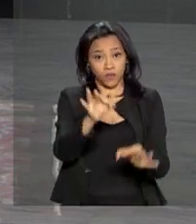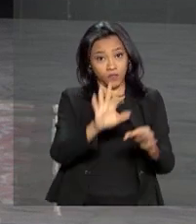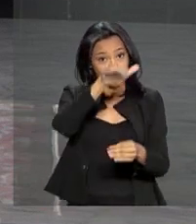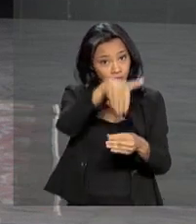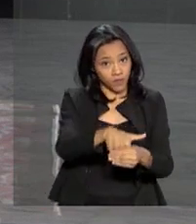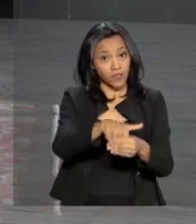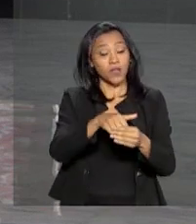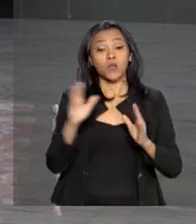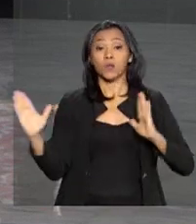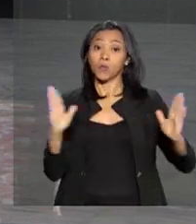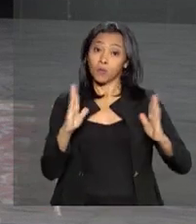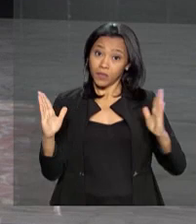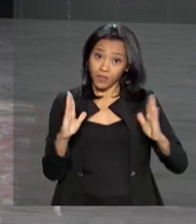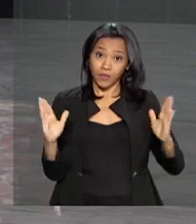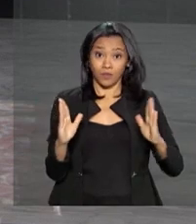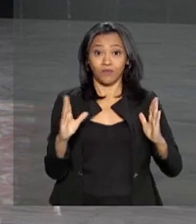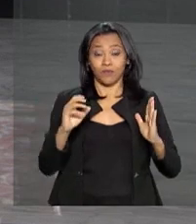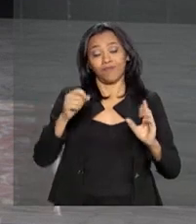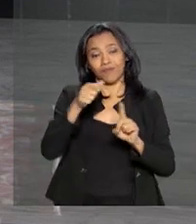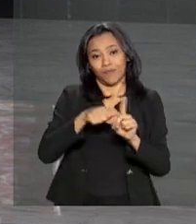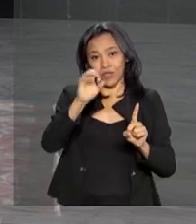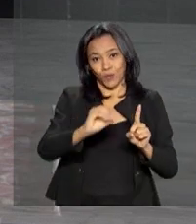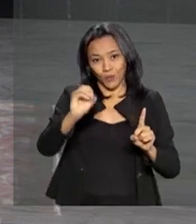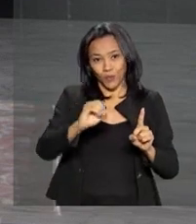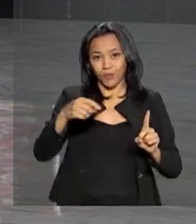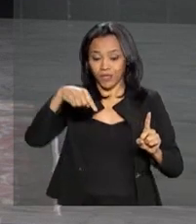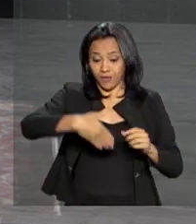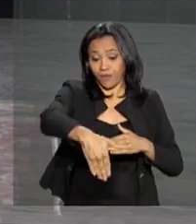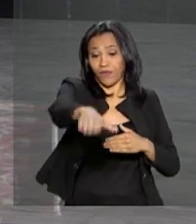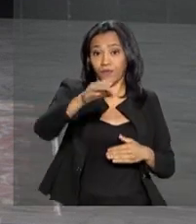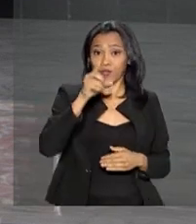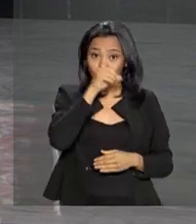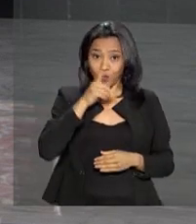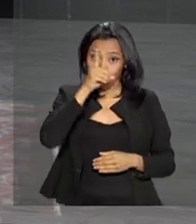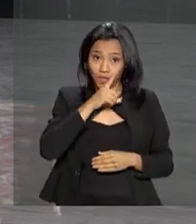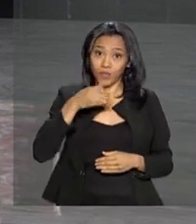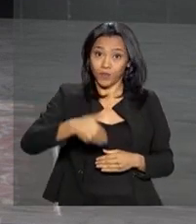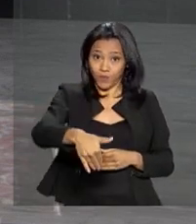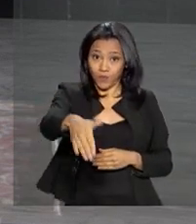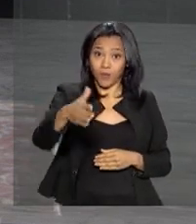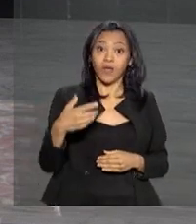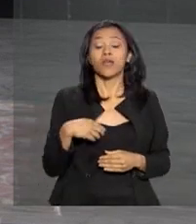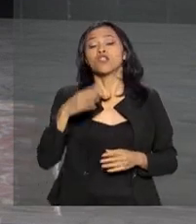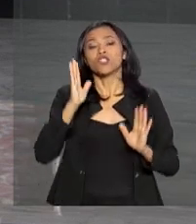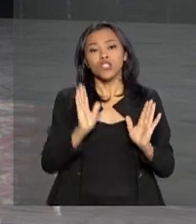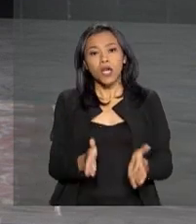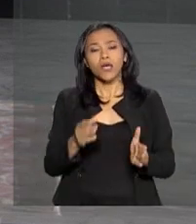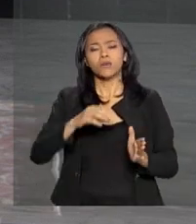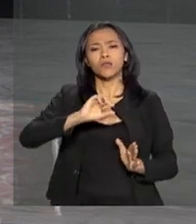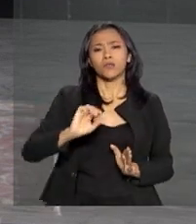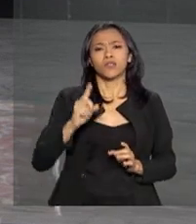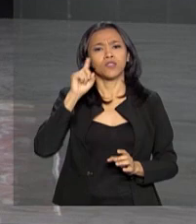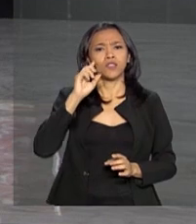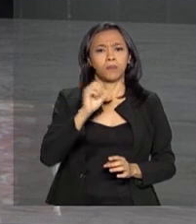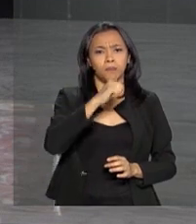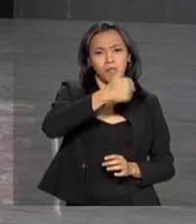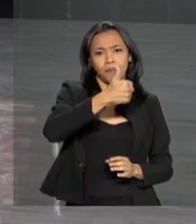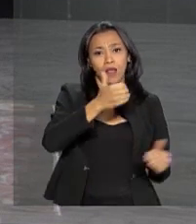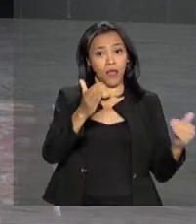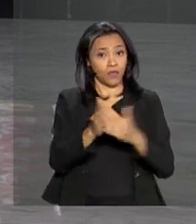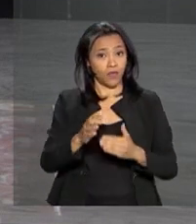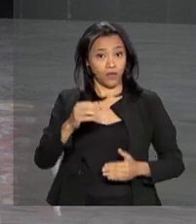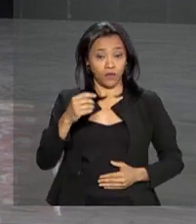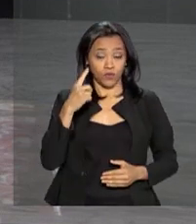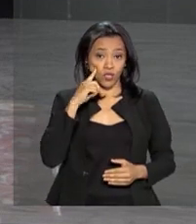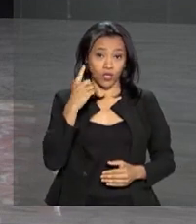que ocorre neste domingo. Esse centro integrado já funcionou durante o primeiro turno do dia 1º até o dia 8